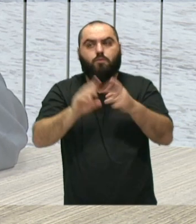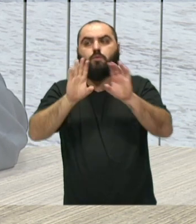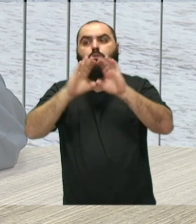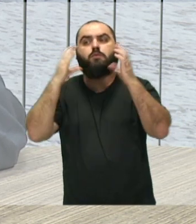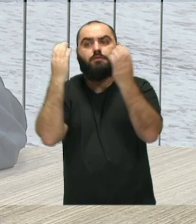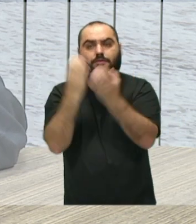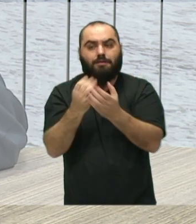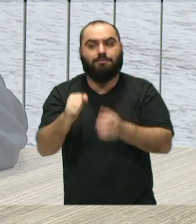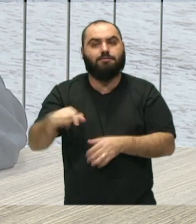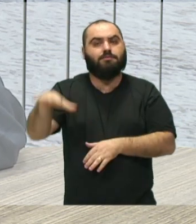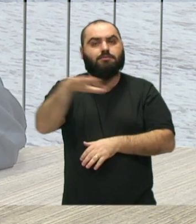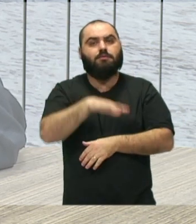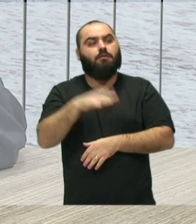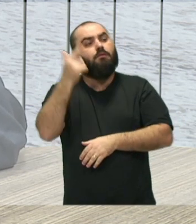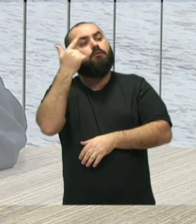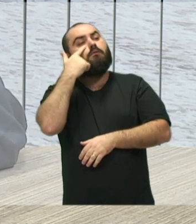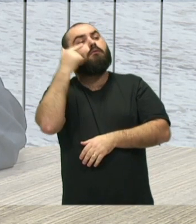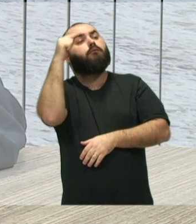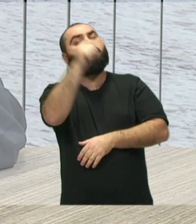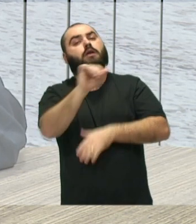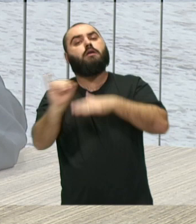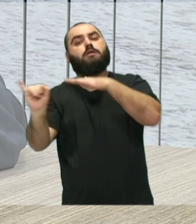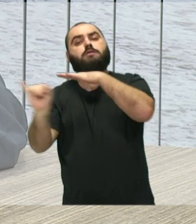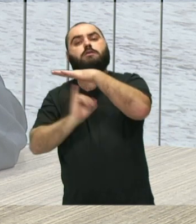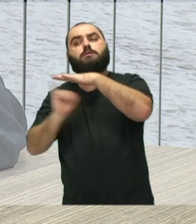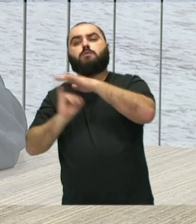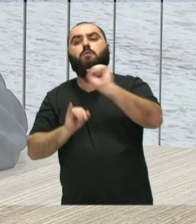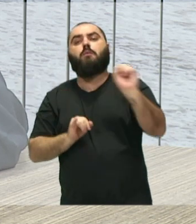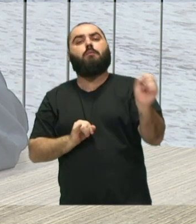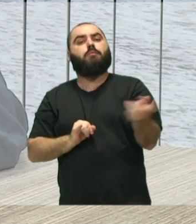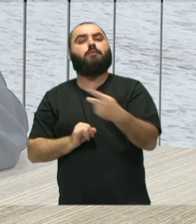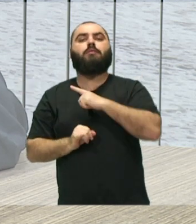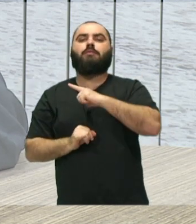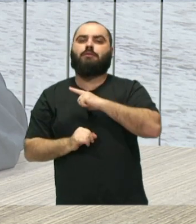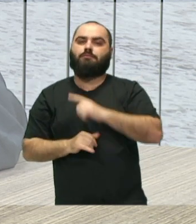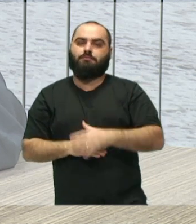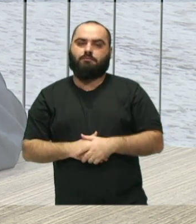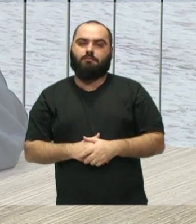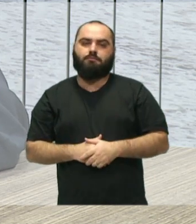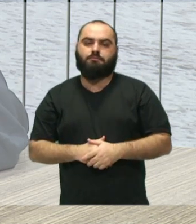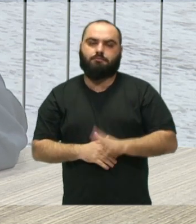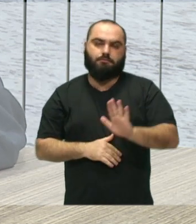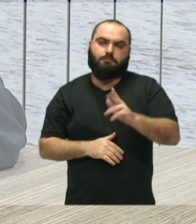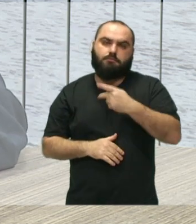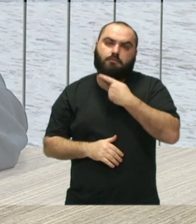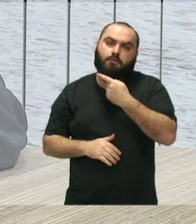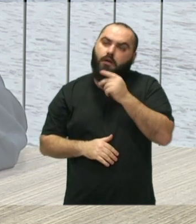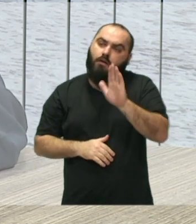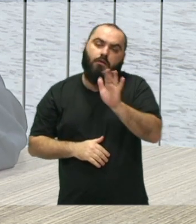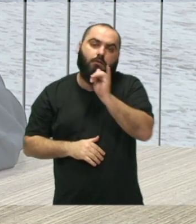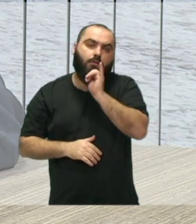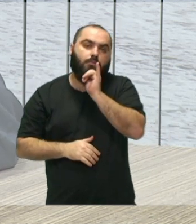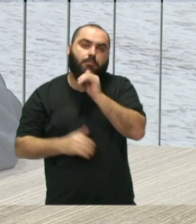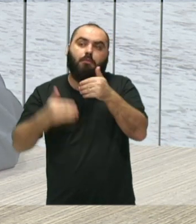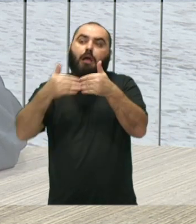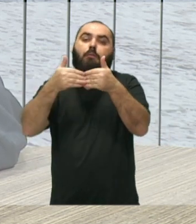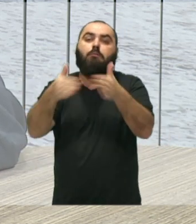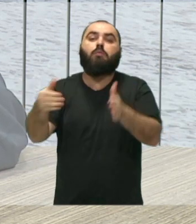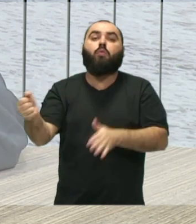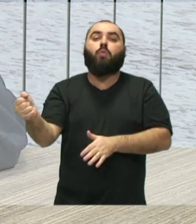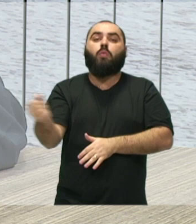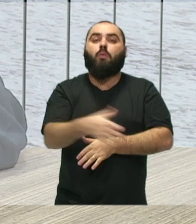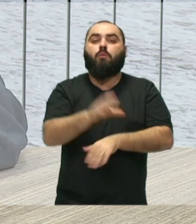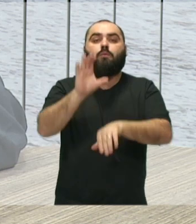em si, que vê no conservatório uma oportunidade. E aí, poderia citar aqui a abertura desses novos cursos. A gente